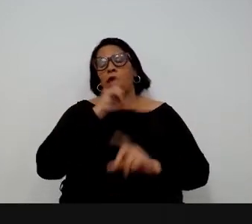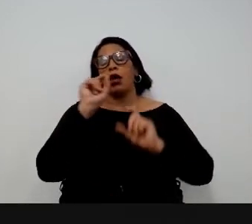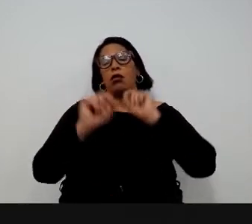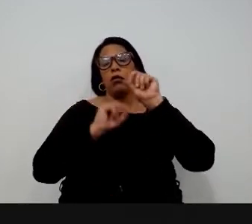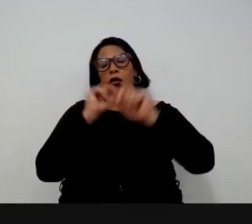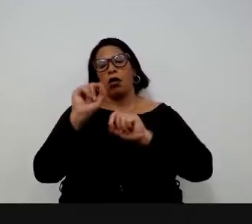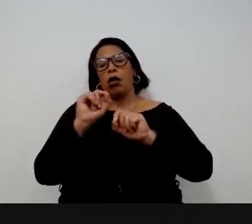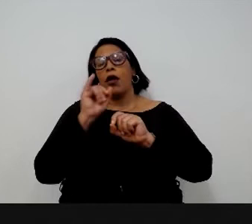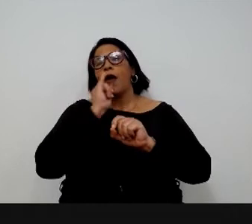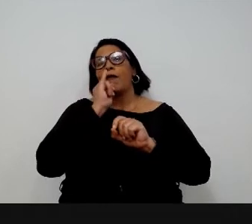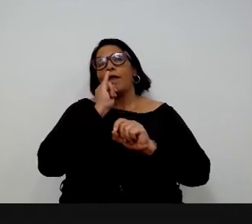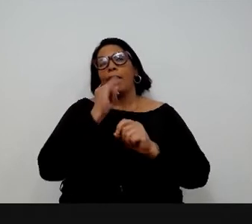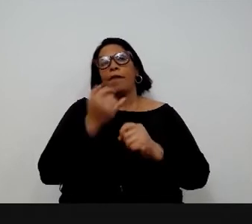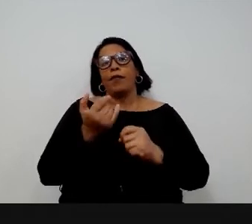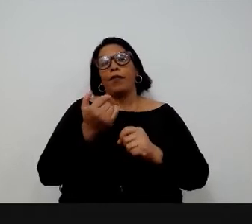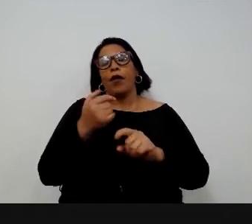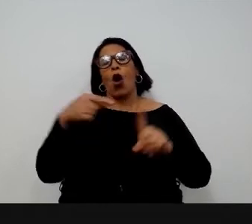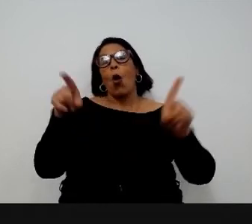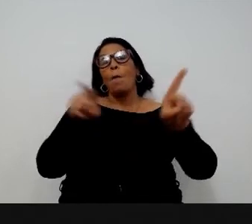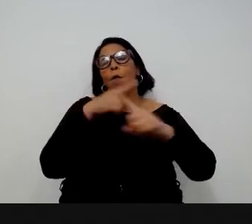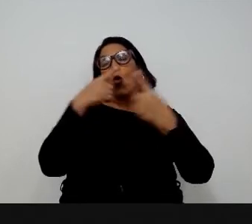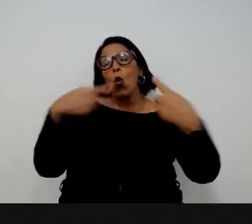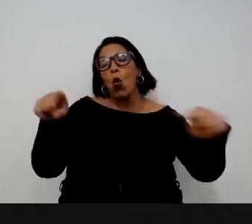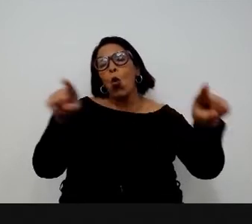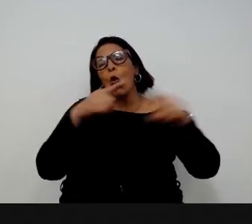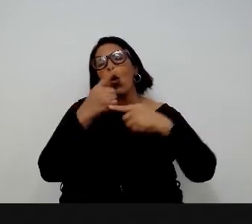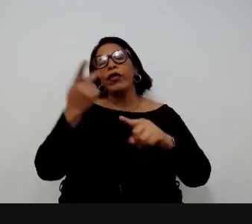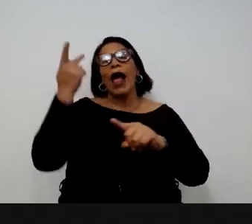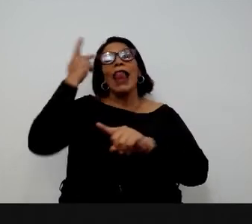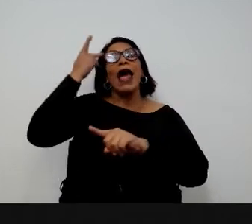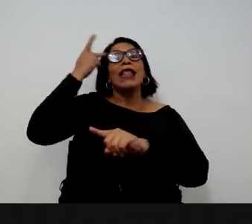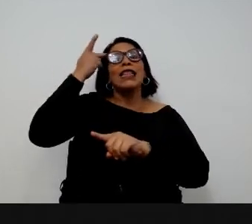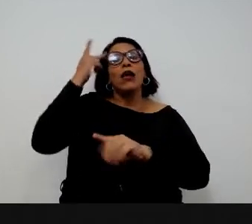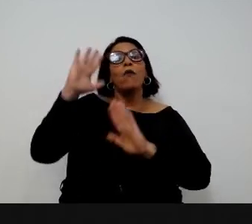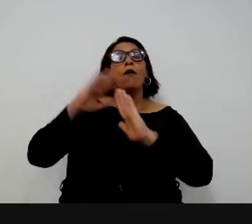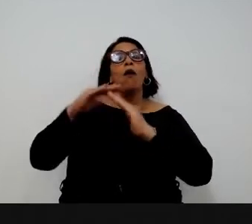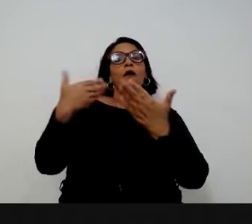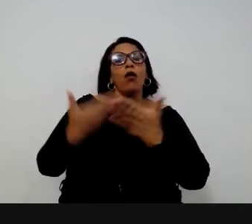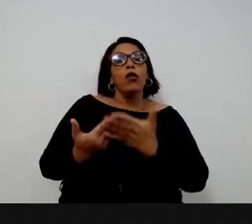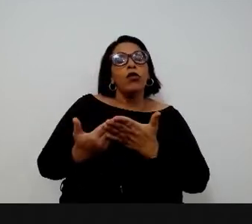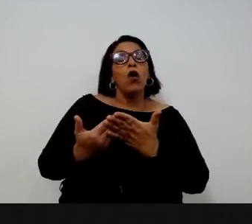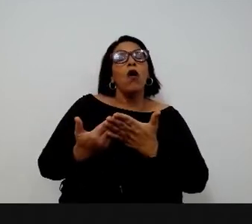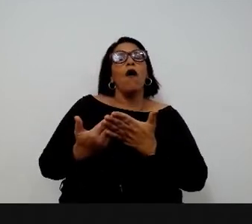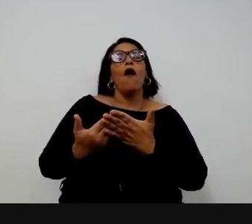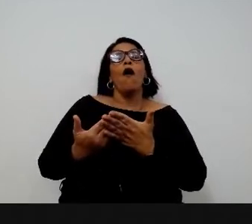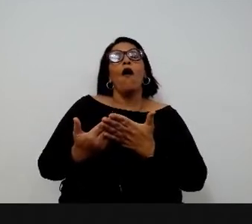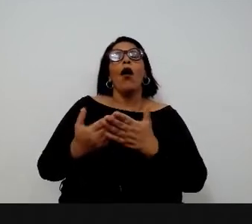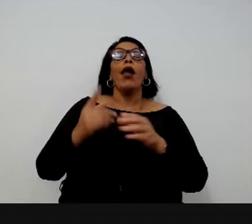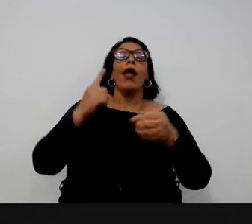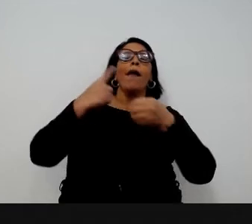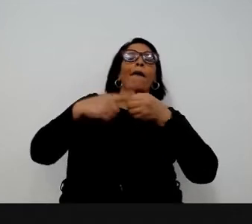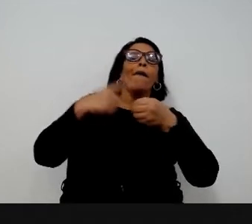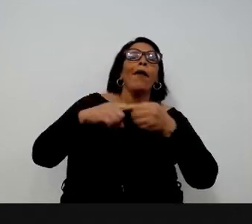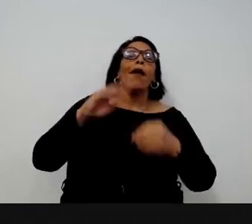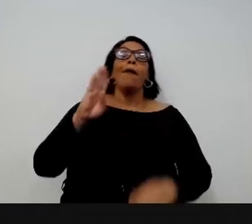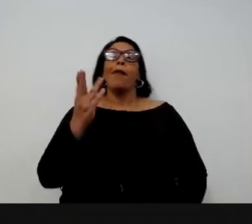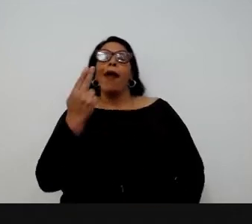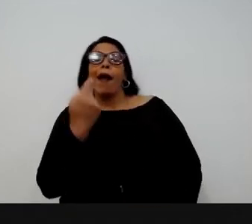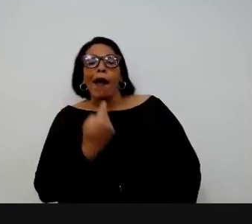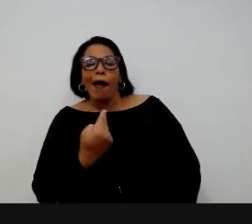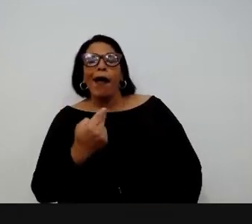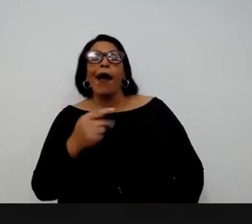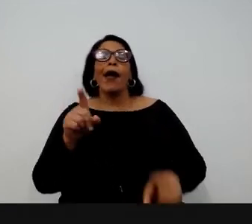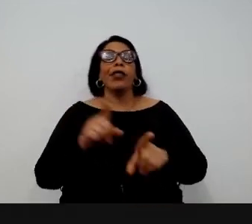coisas desde da orquestra de São Paulo até escolas em Belo Horizonte ou em Porto Alegre.